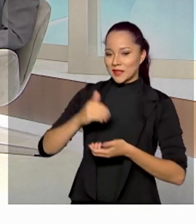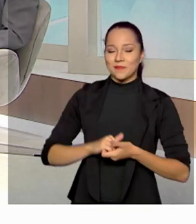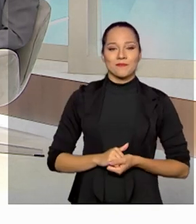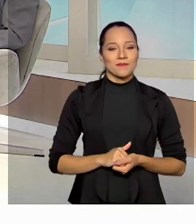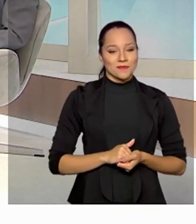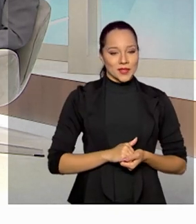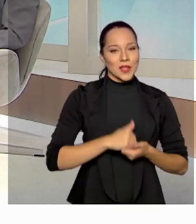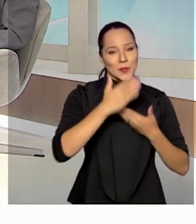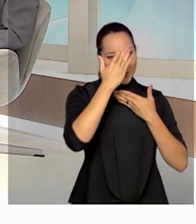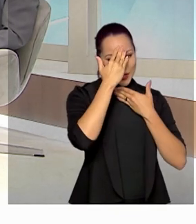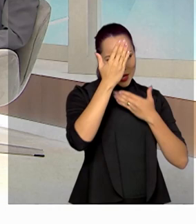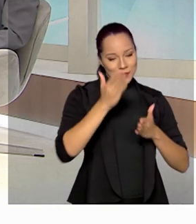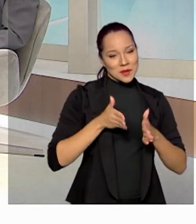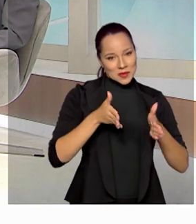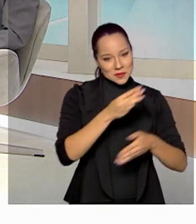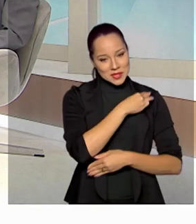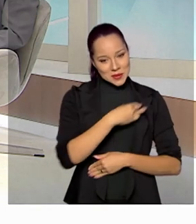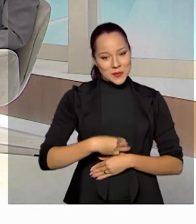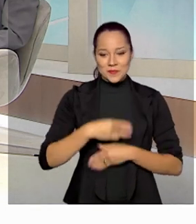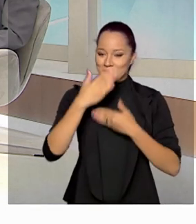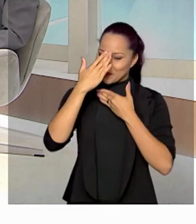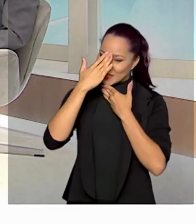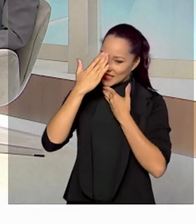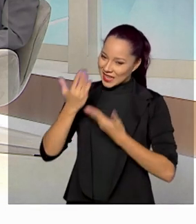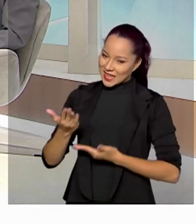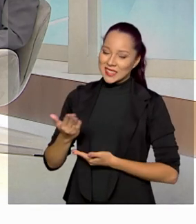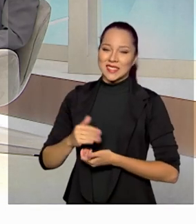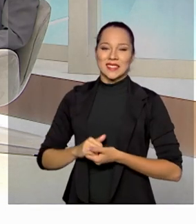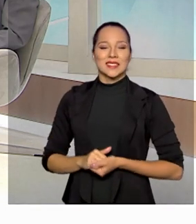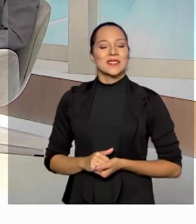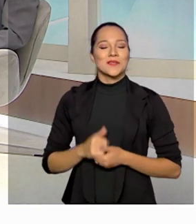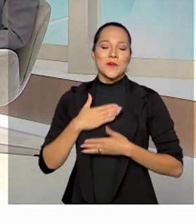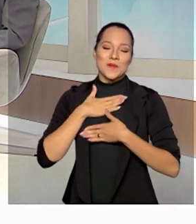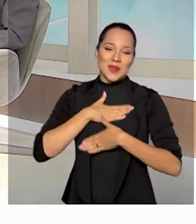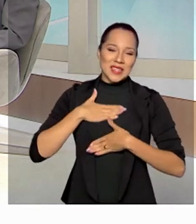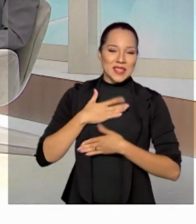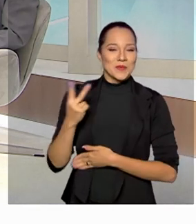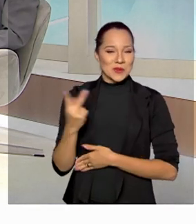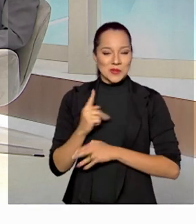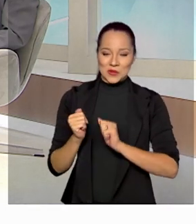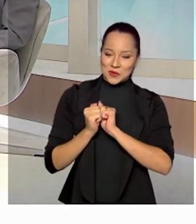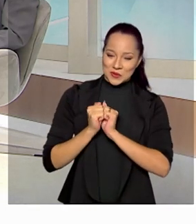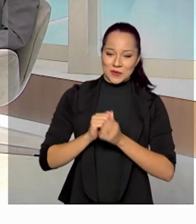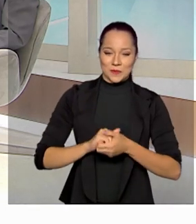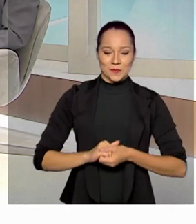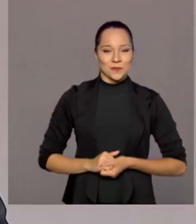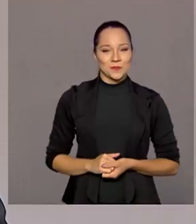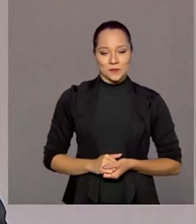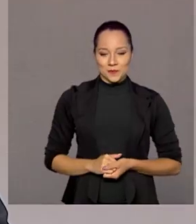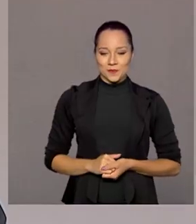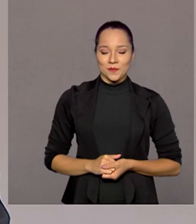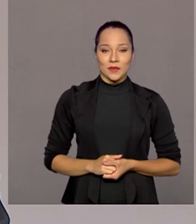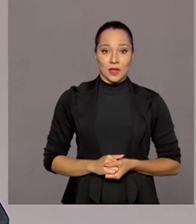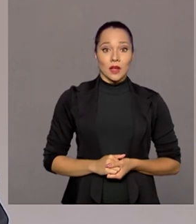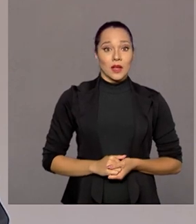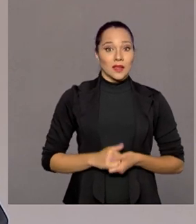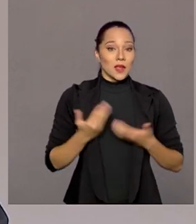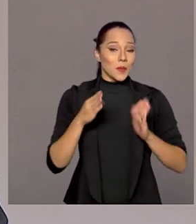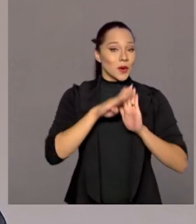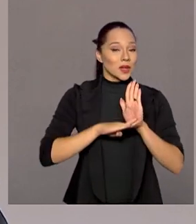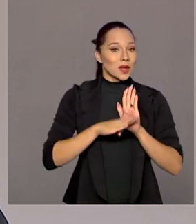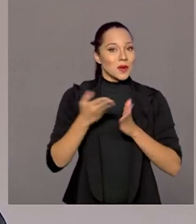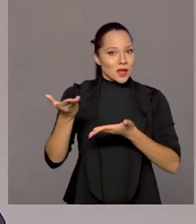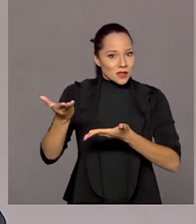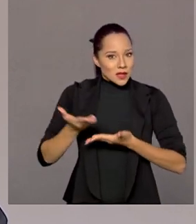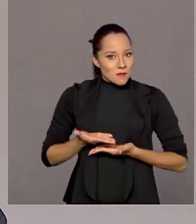Muito obrigado, então, pela participação, ministro. Muito obrigado, Obrigada a você. Foi um prazer aos dois. Muito obrigada. Boa noite. O Brasil em Pauta